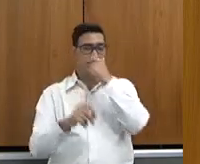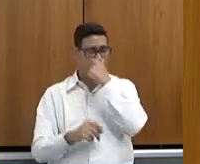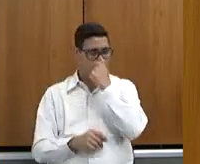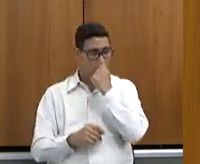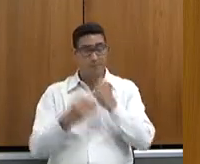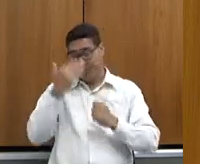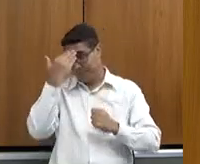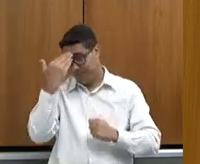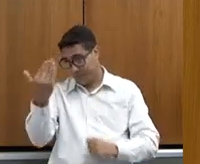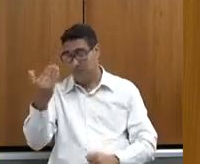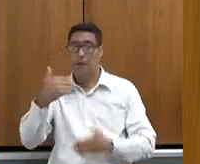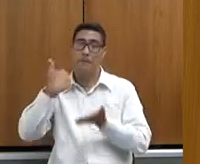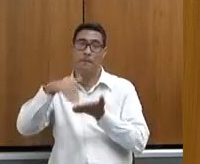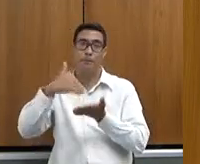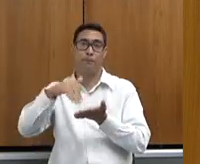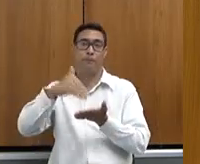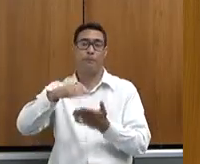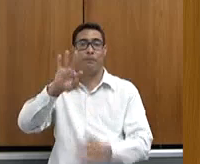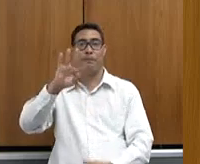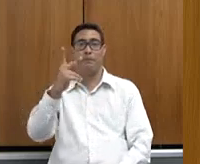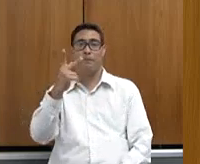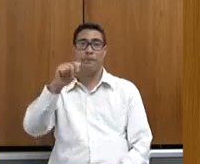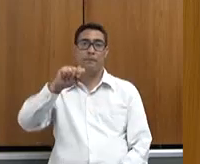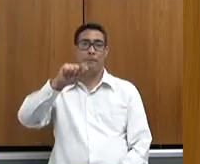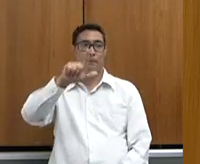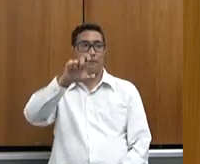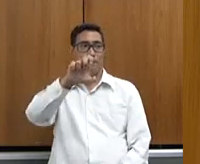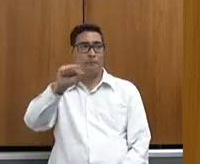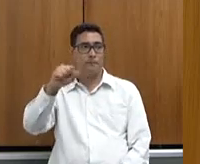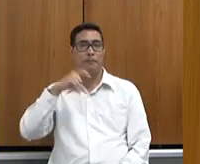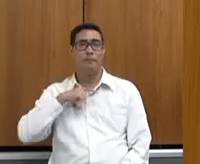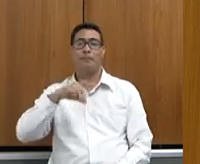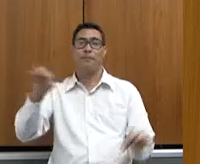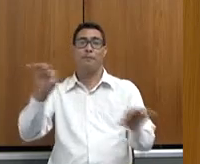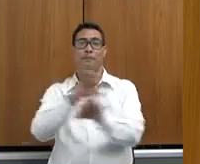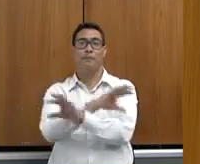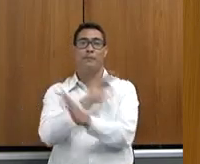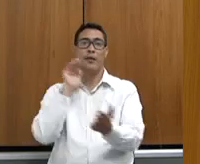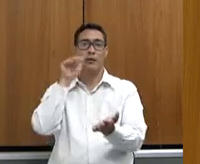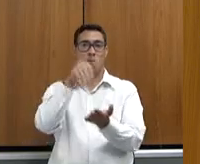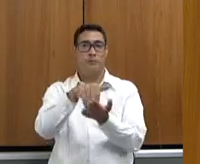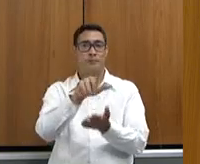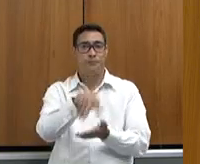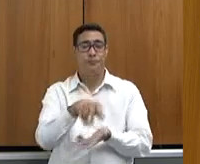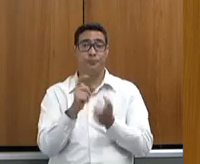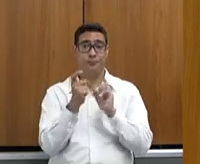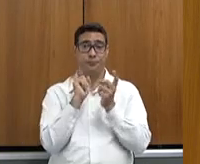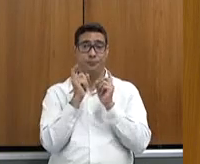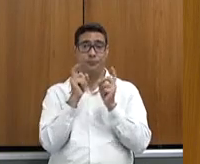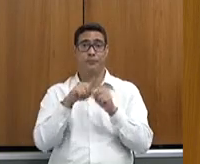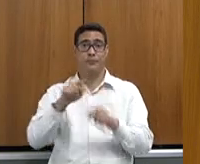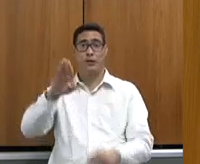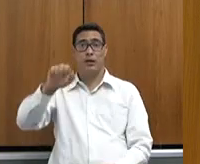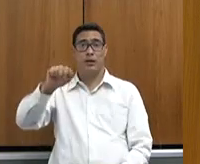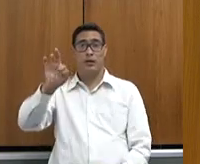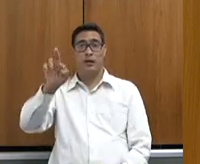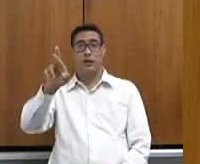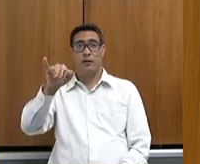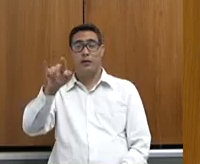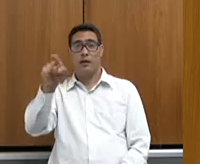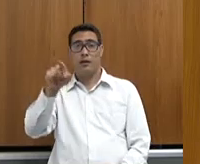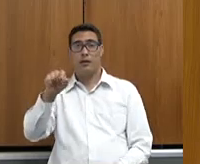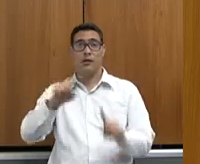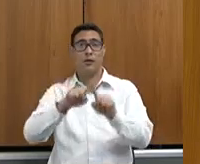secretário Tales. Estamos caminhando para o término da reunião. A deputada Beatriz apresentou um requerimento, mas nós não temos